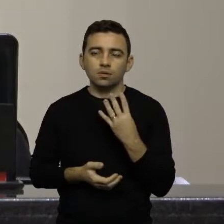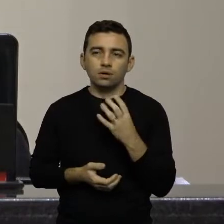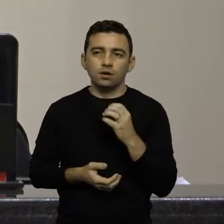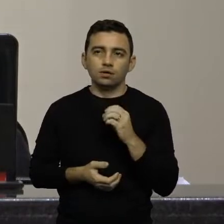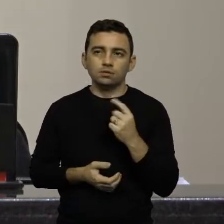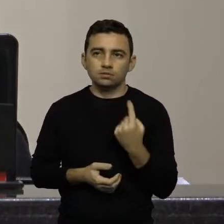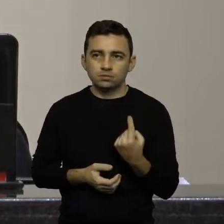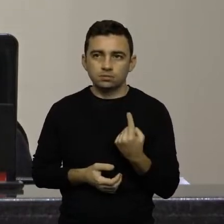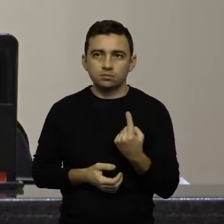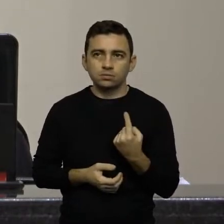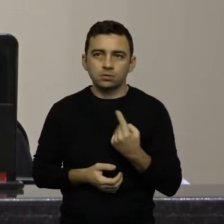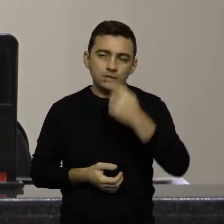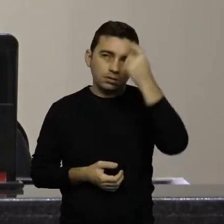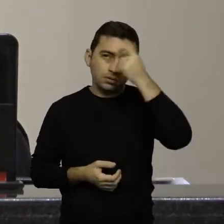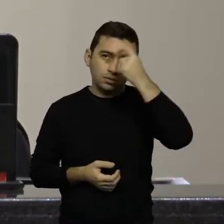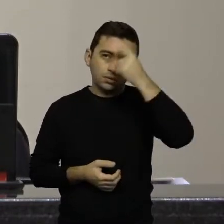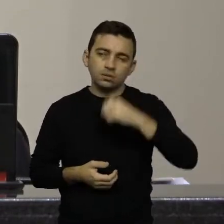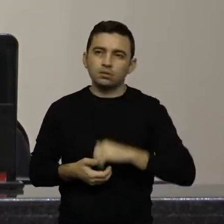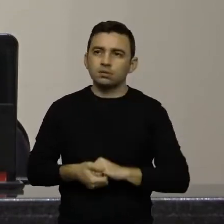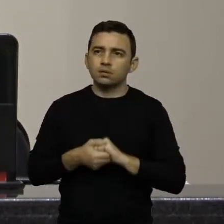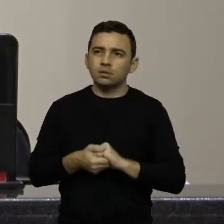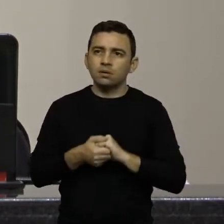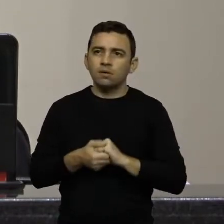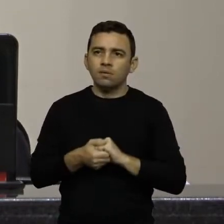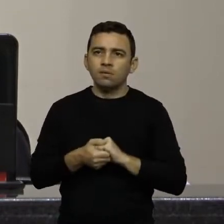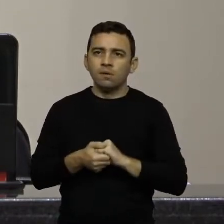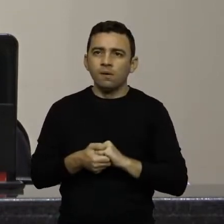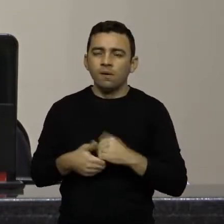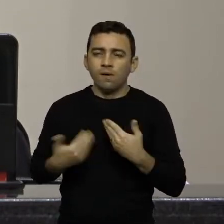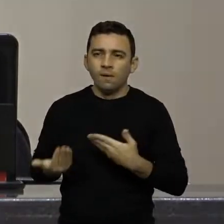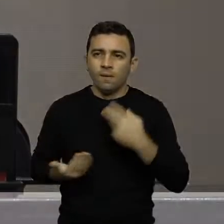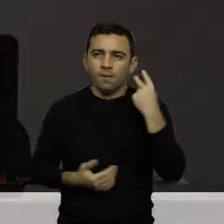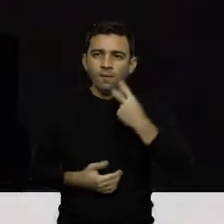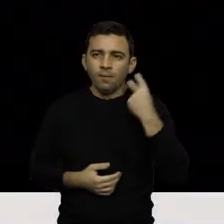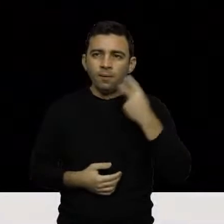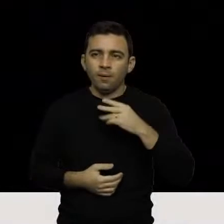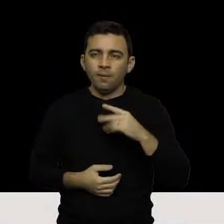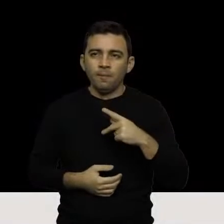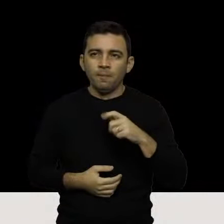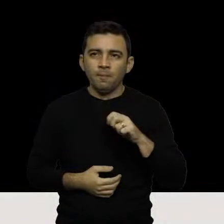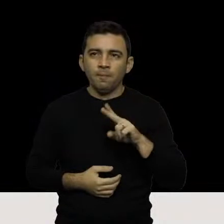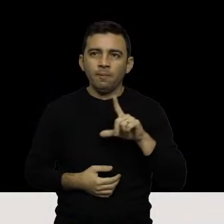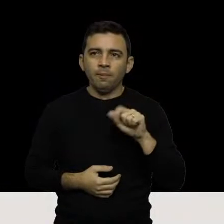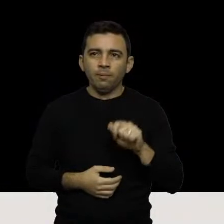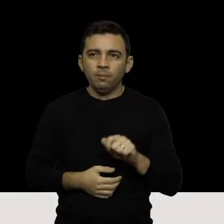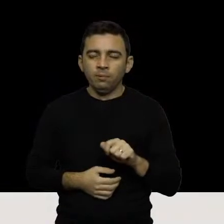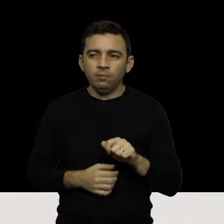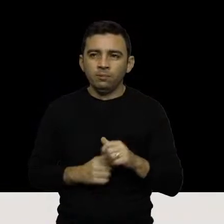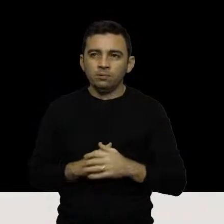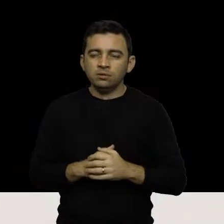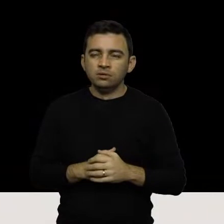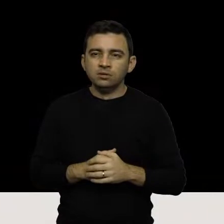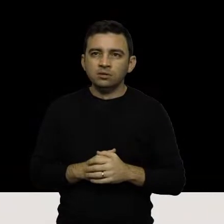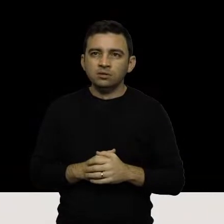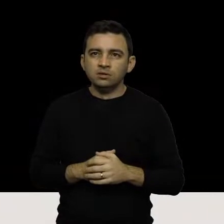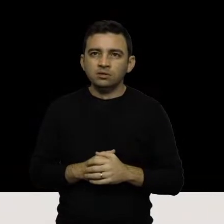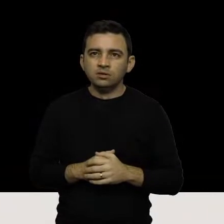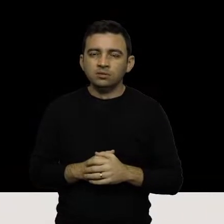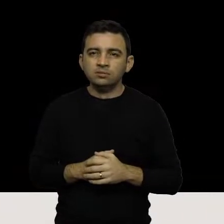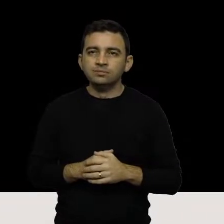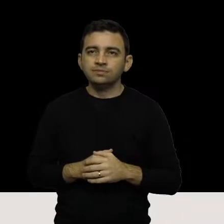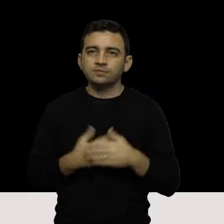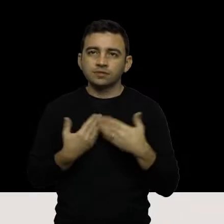deputado Maurício Cudillac, cumprimenta a vereadora Paula Cristina Mendes Gatelli pelo